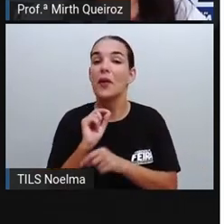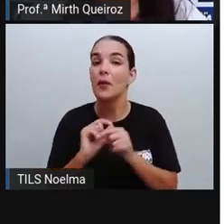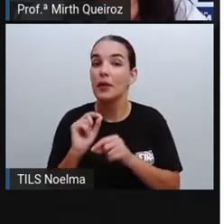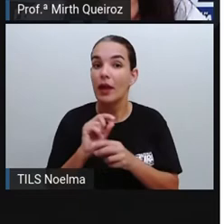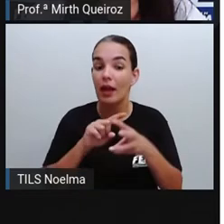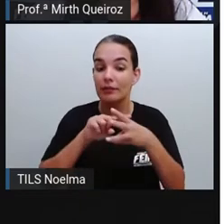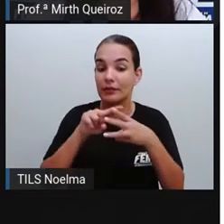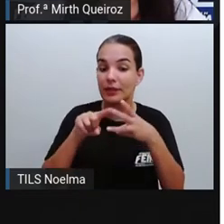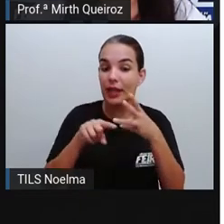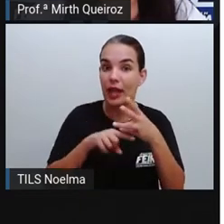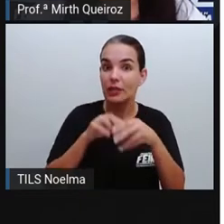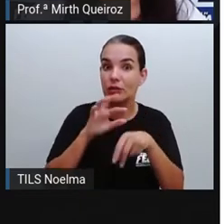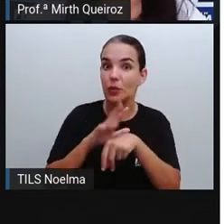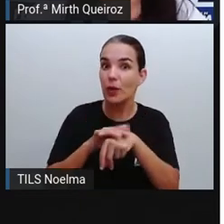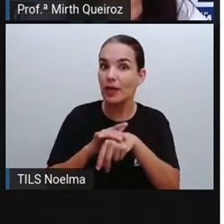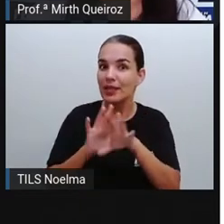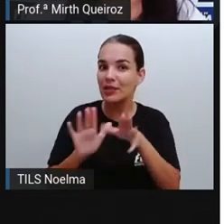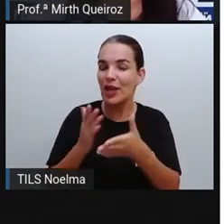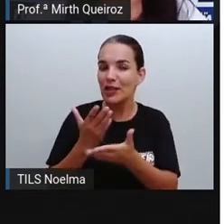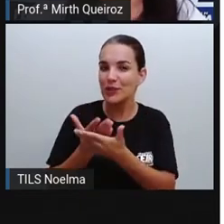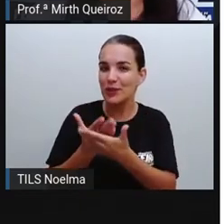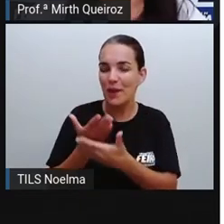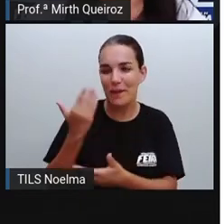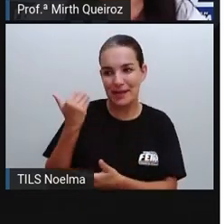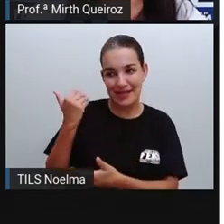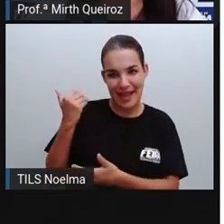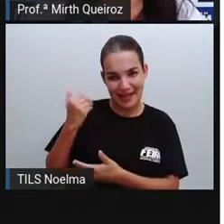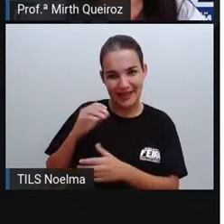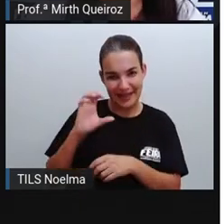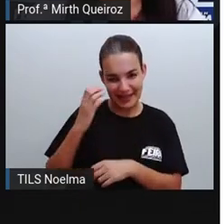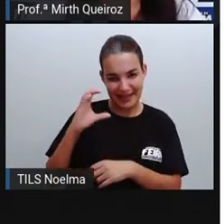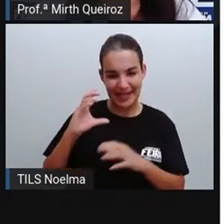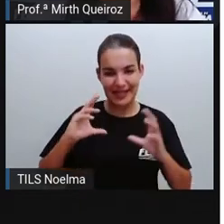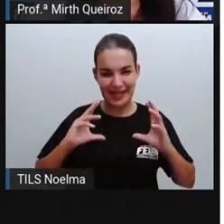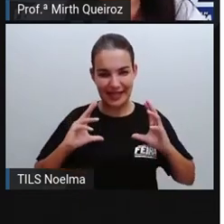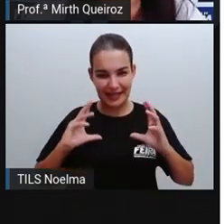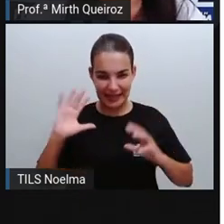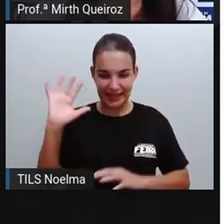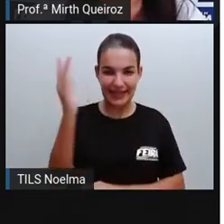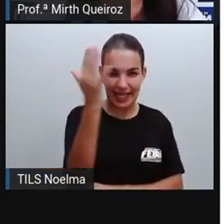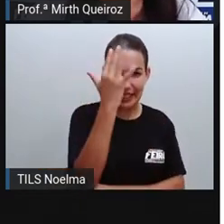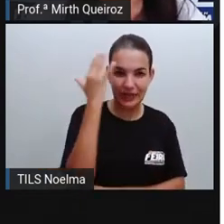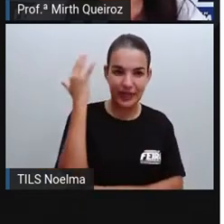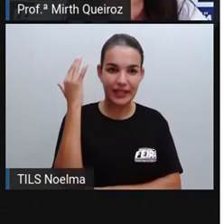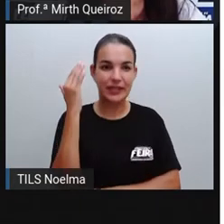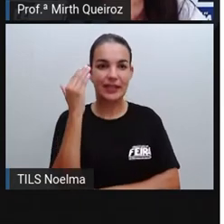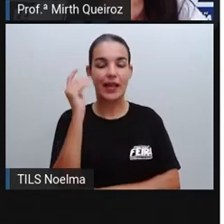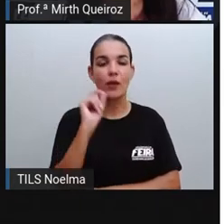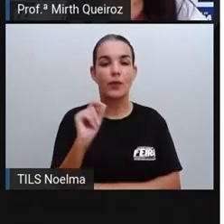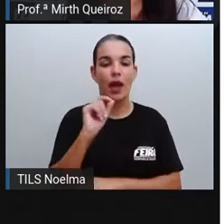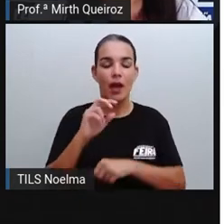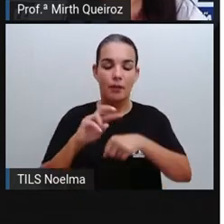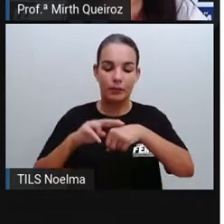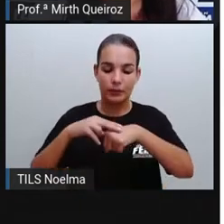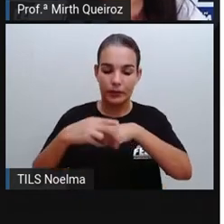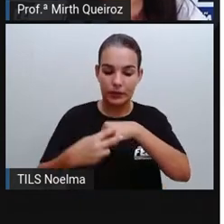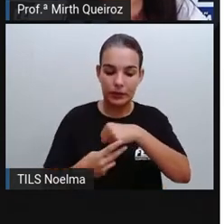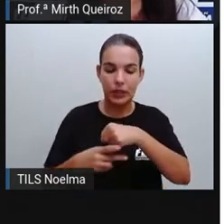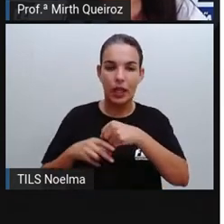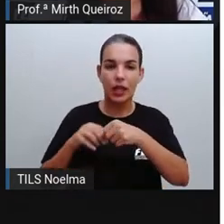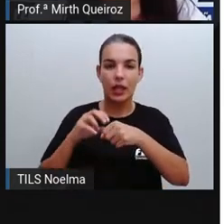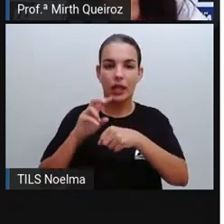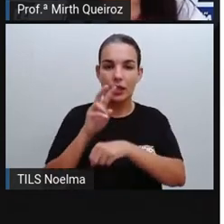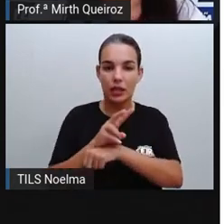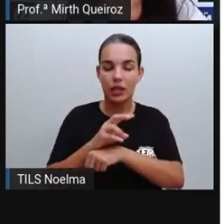três das doenças que a gente estudou, né? Em nossas aulas aí de ciências da natureza, né? Que foi sobre dengue, zika